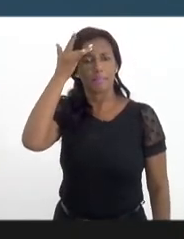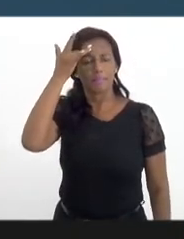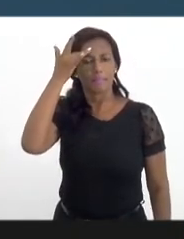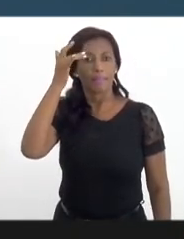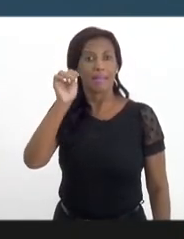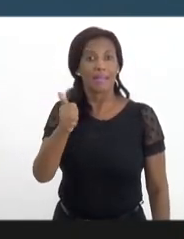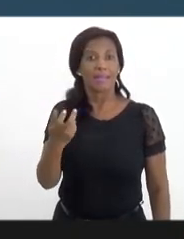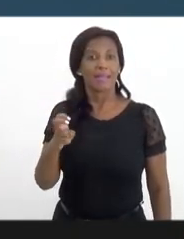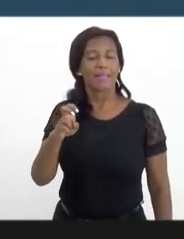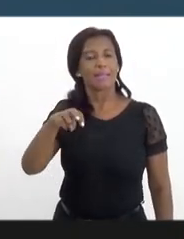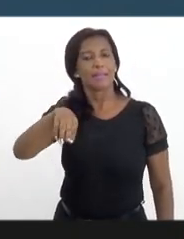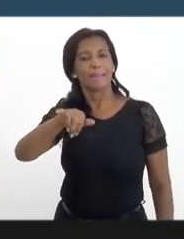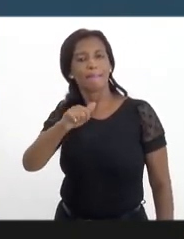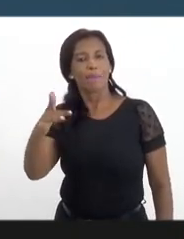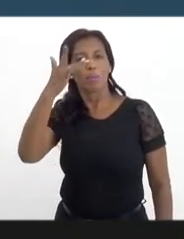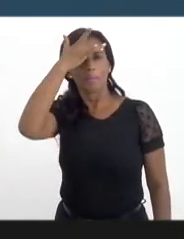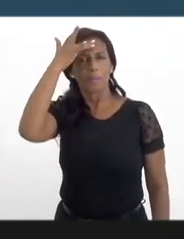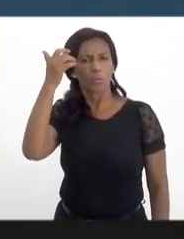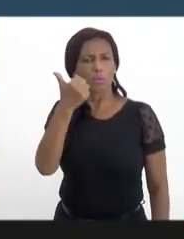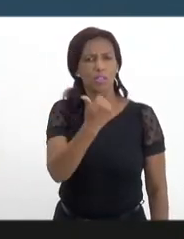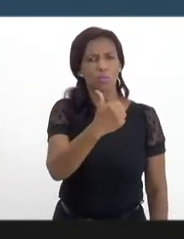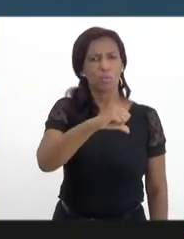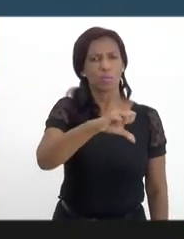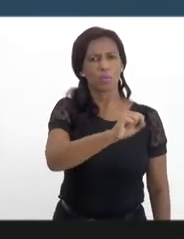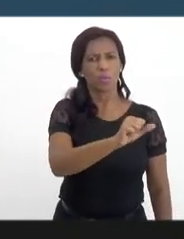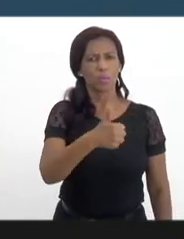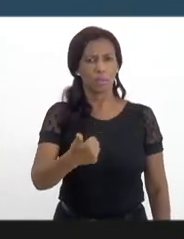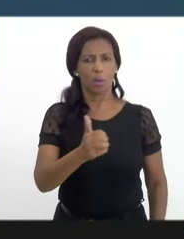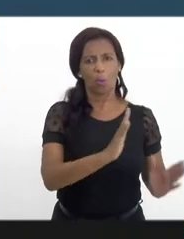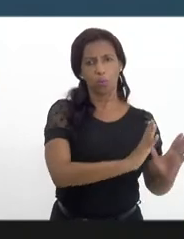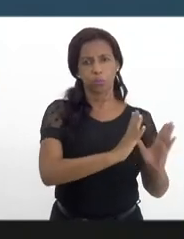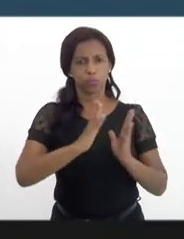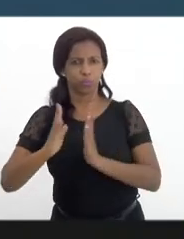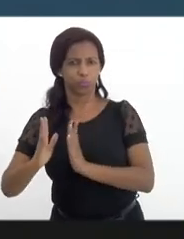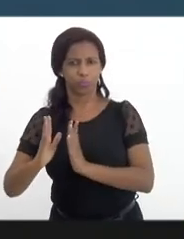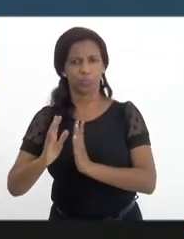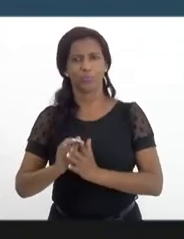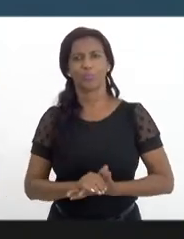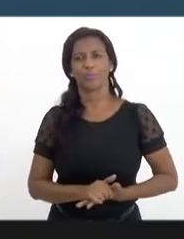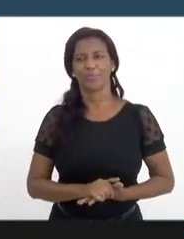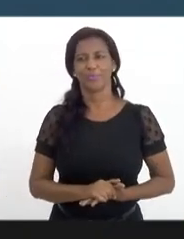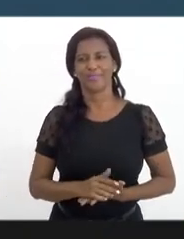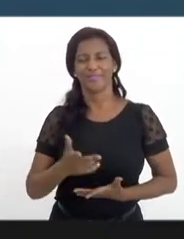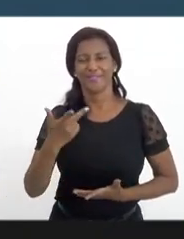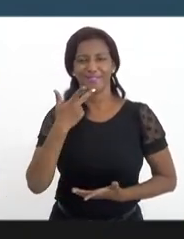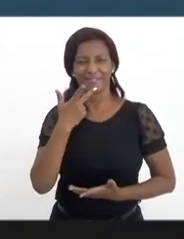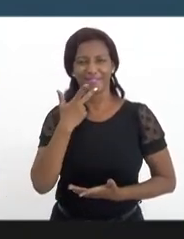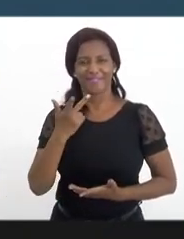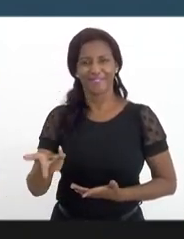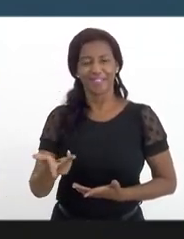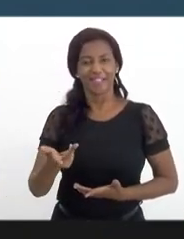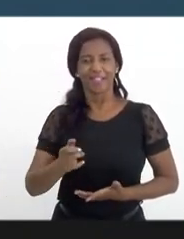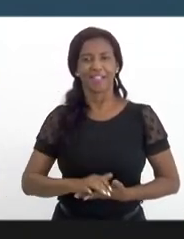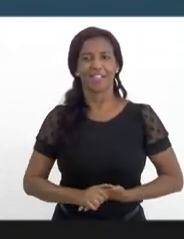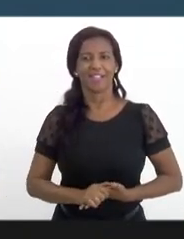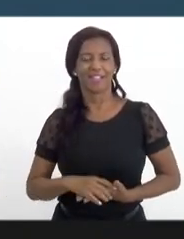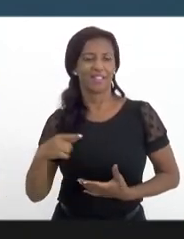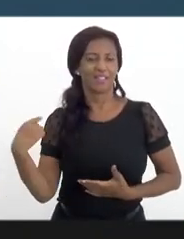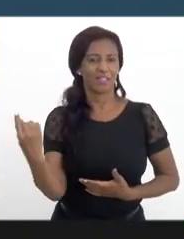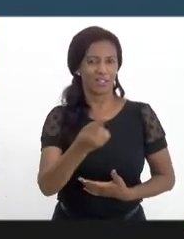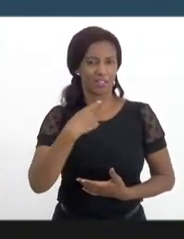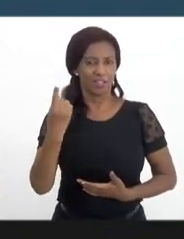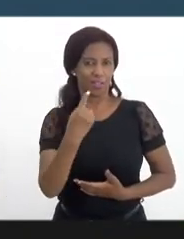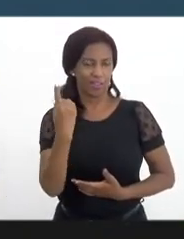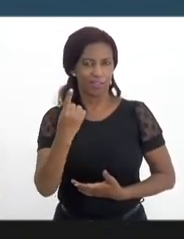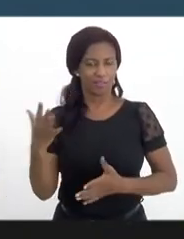e no Brasil desde 1981. Então, gente conhece, nós somos,